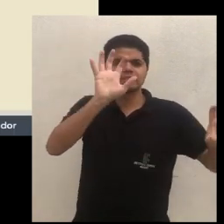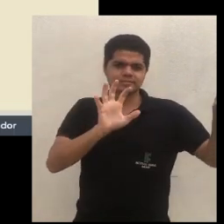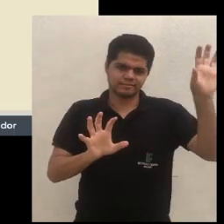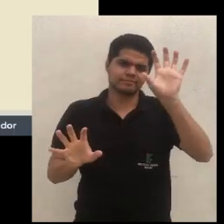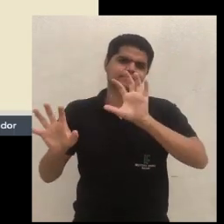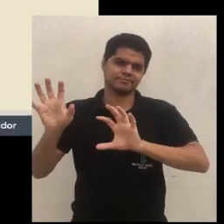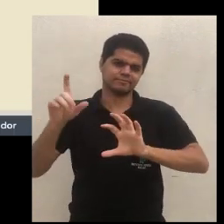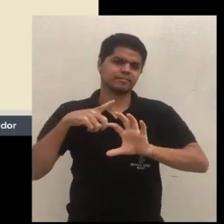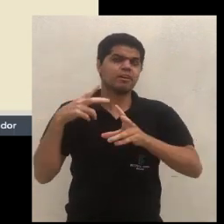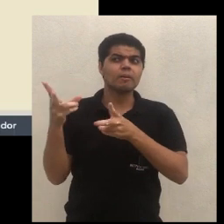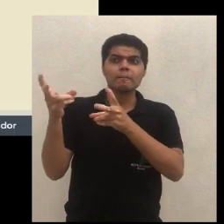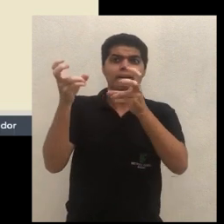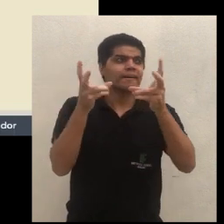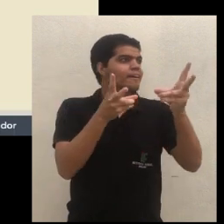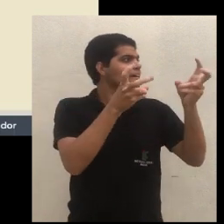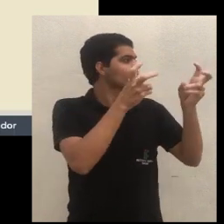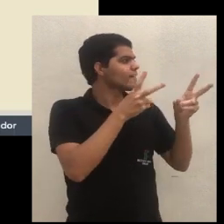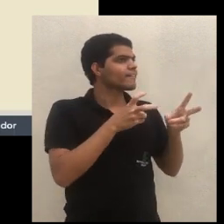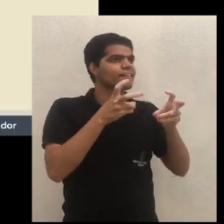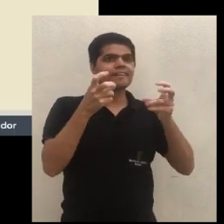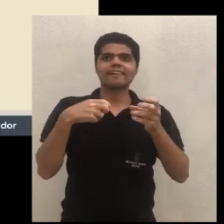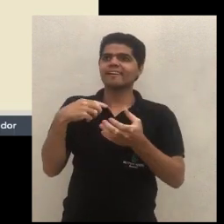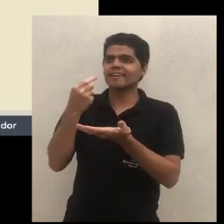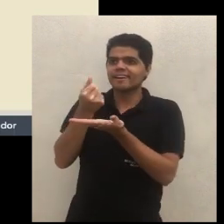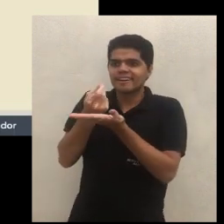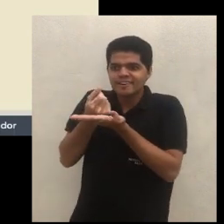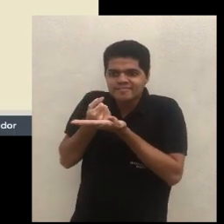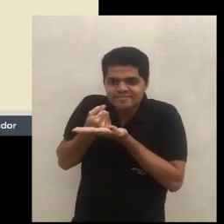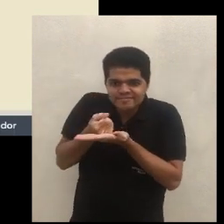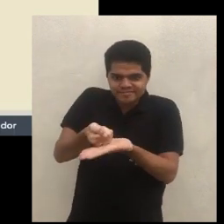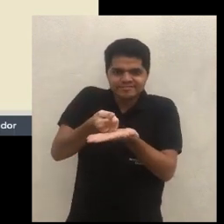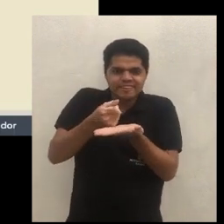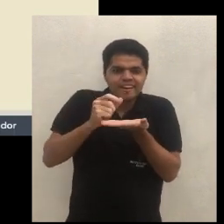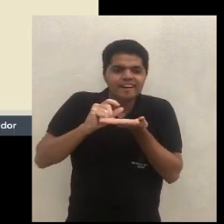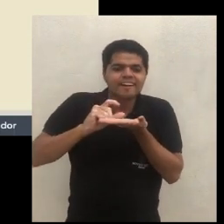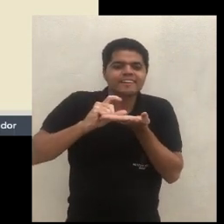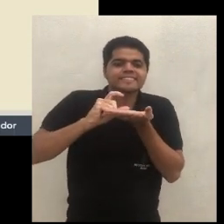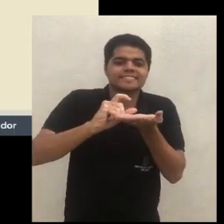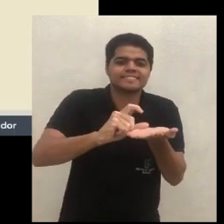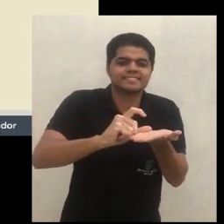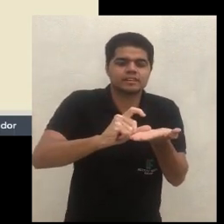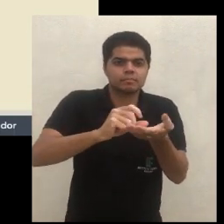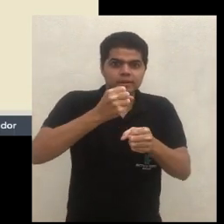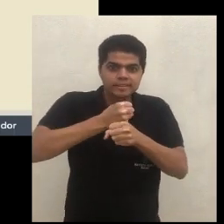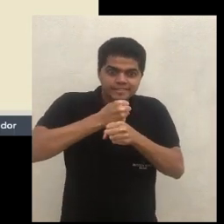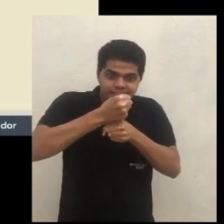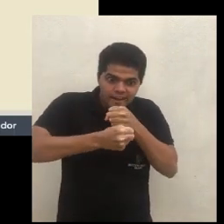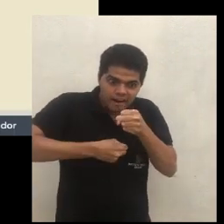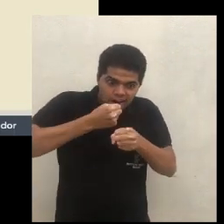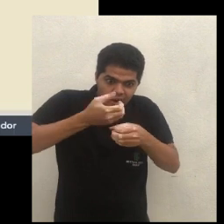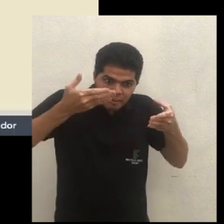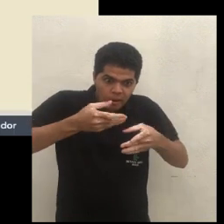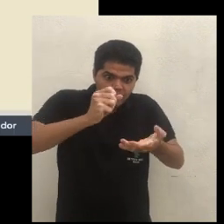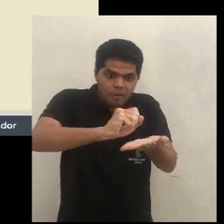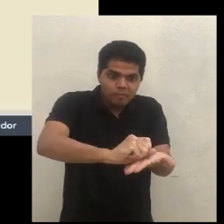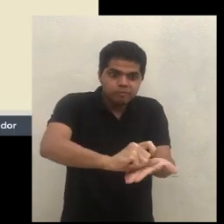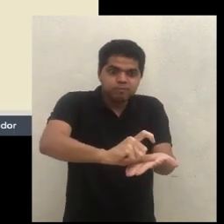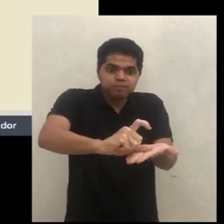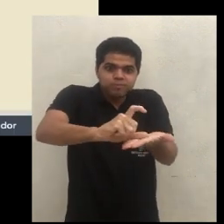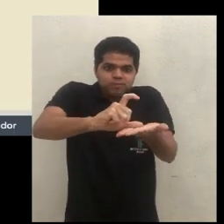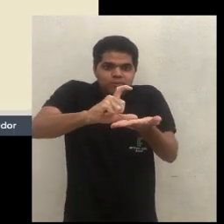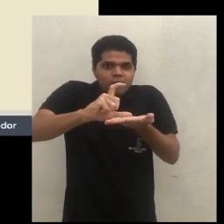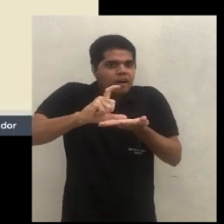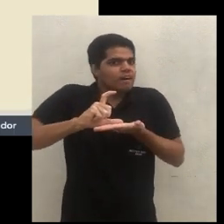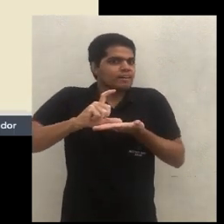regiões, o que a gente observa é isso. Você tem um investimento no primeiro ano, mas mesmo no primeiro ano, ela já pode lhe trazer um